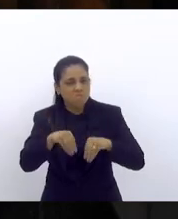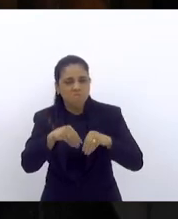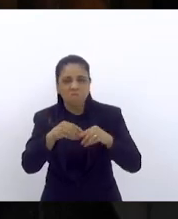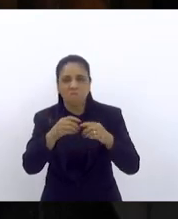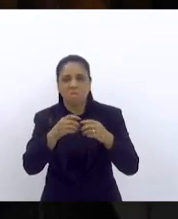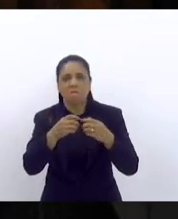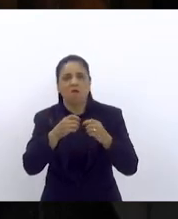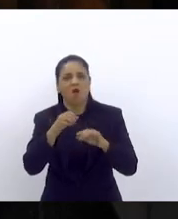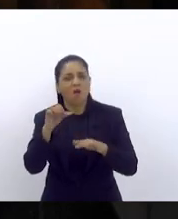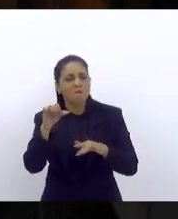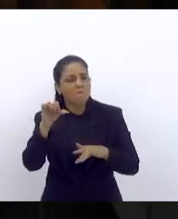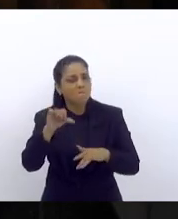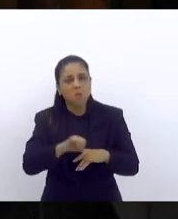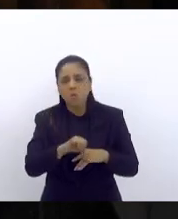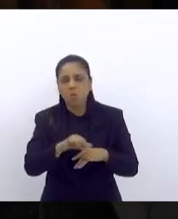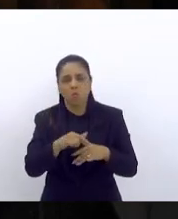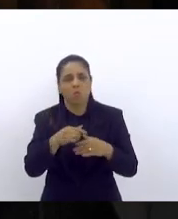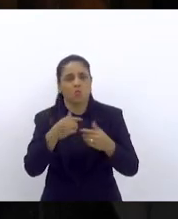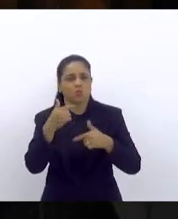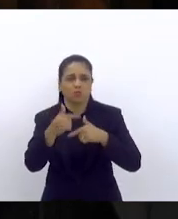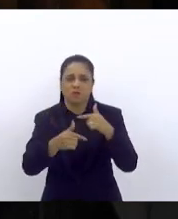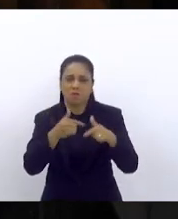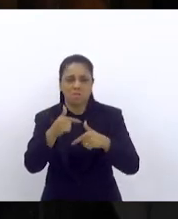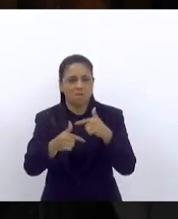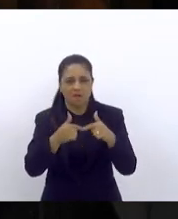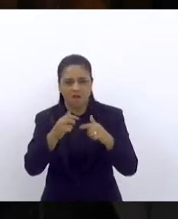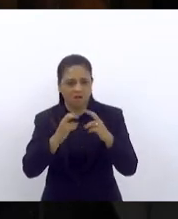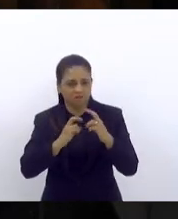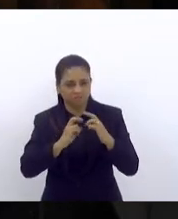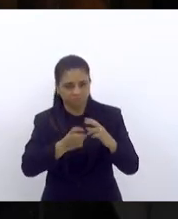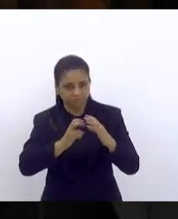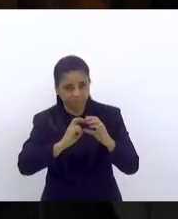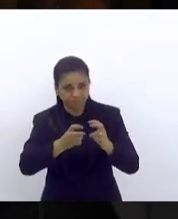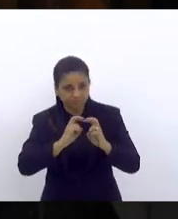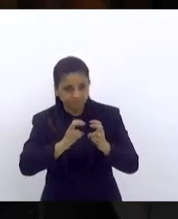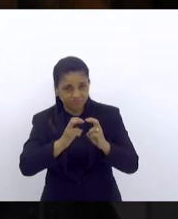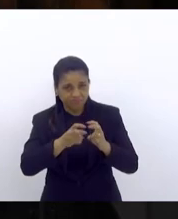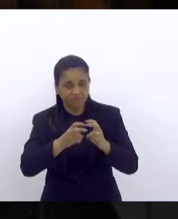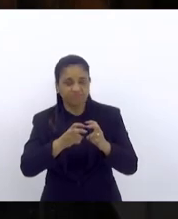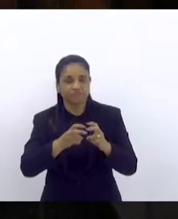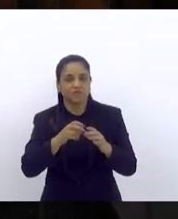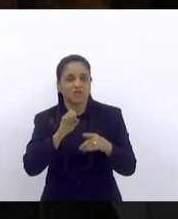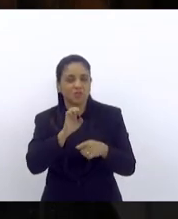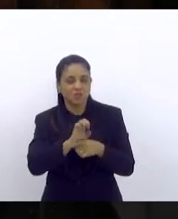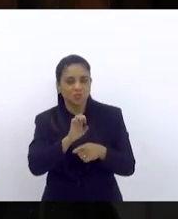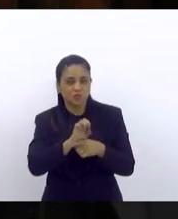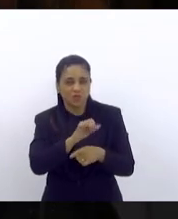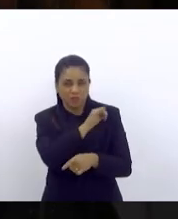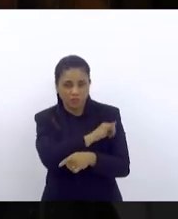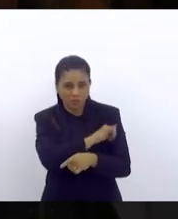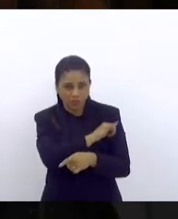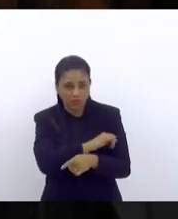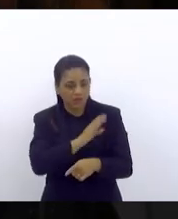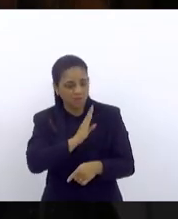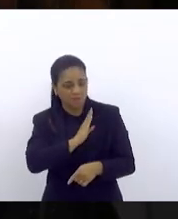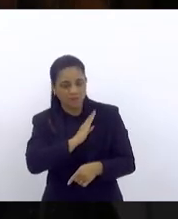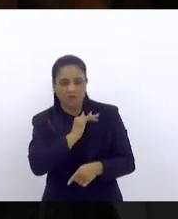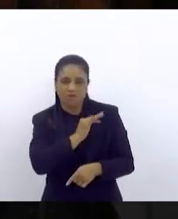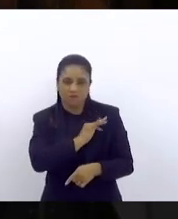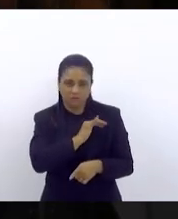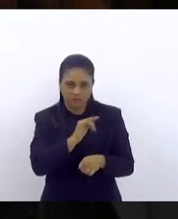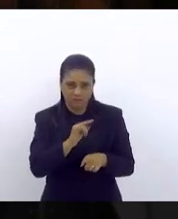de Janeiro e da nossa baixada fluminense aquela CPI foi proposta